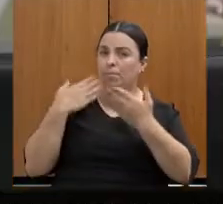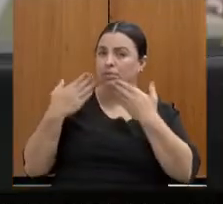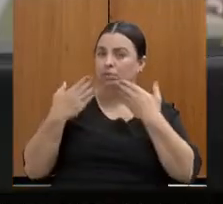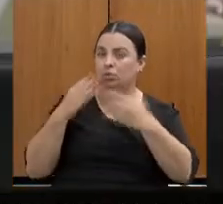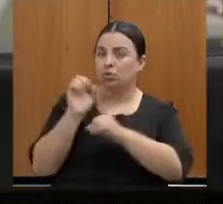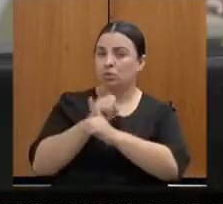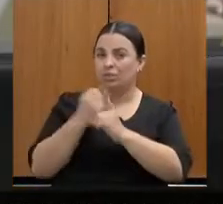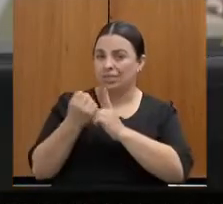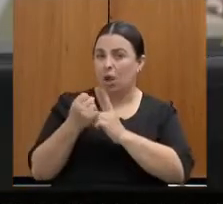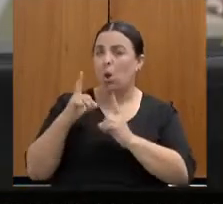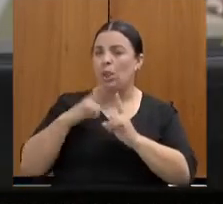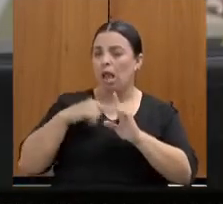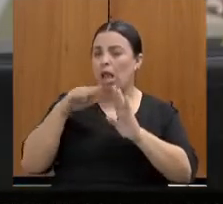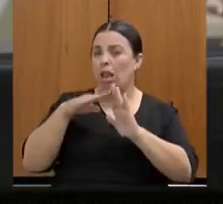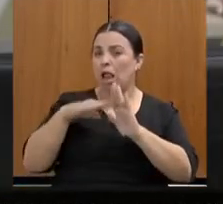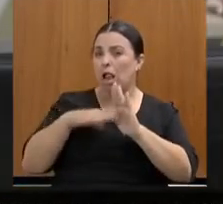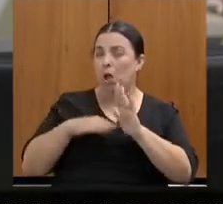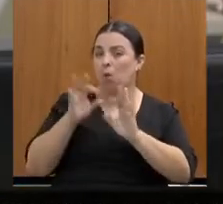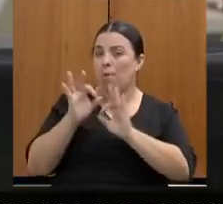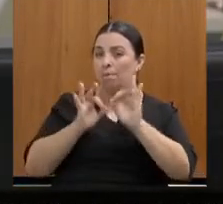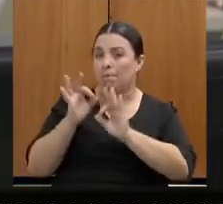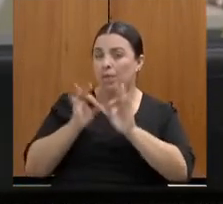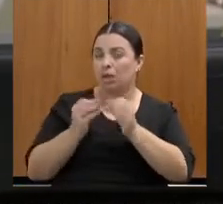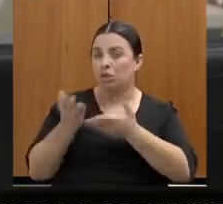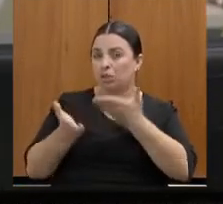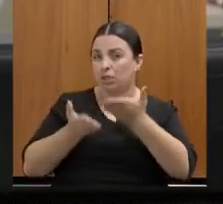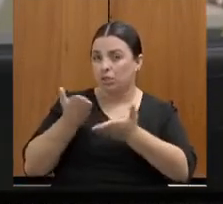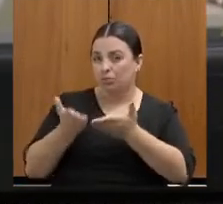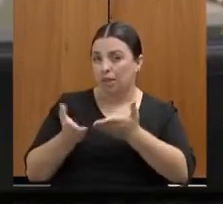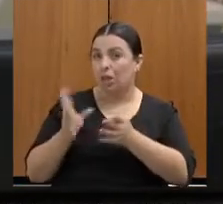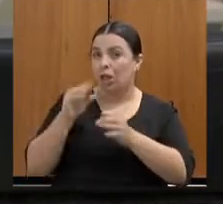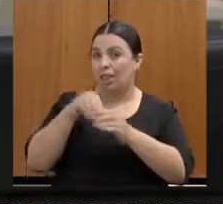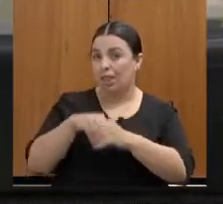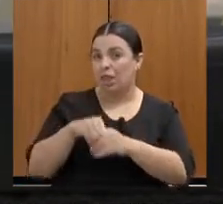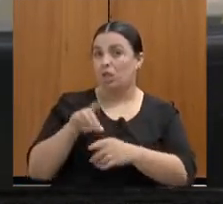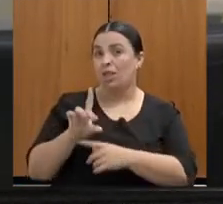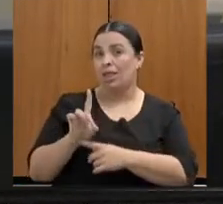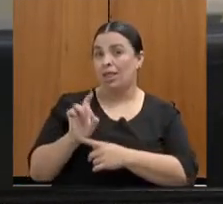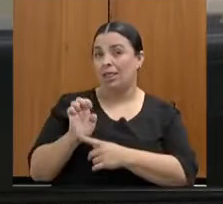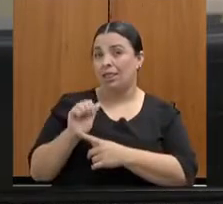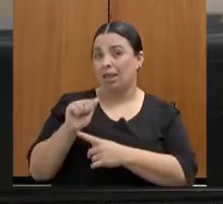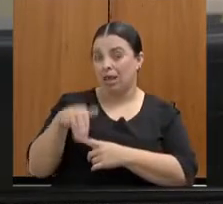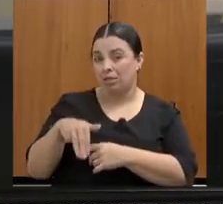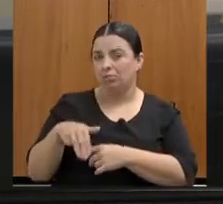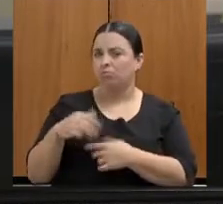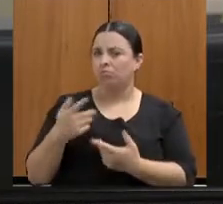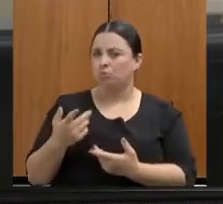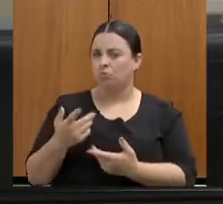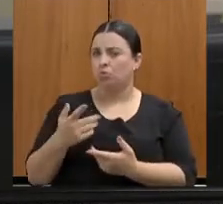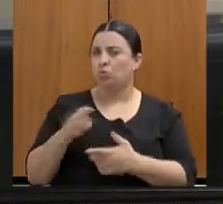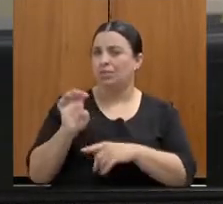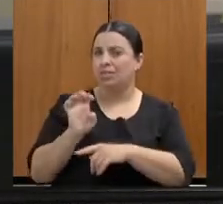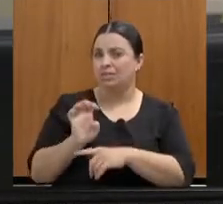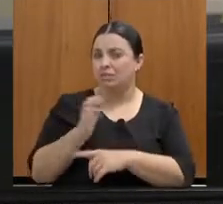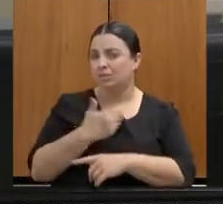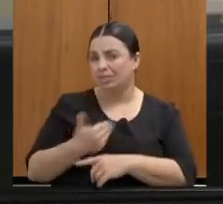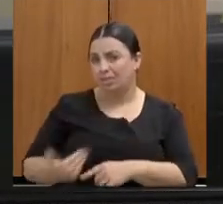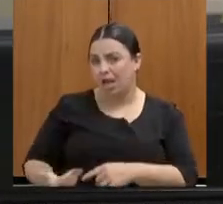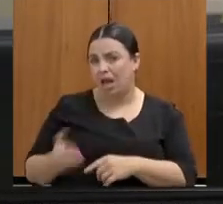atendimento para as leãs no Estado? Ou existe, mesmo não tendo o profissional